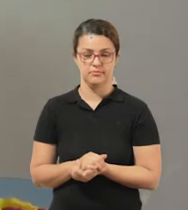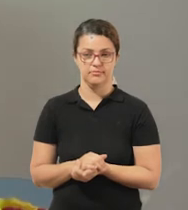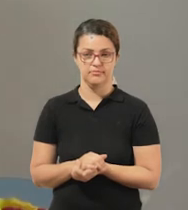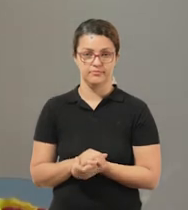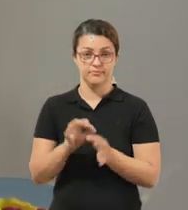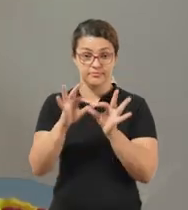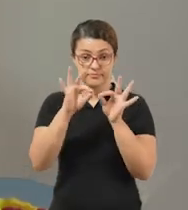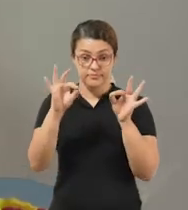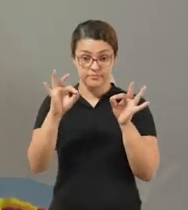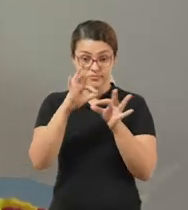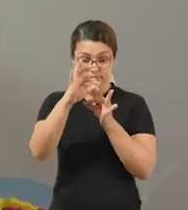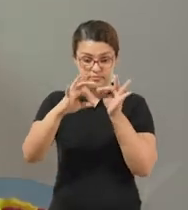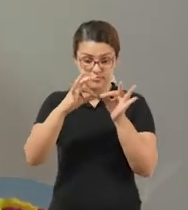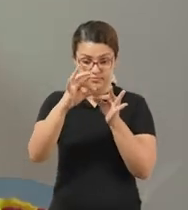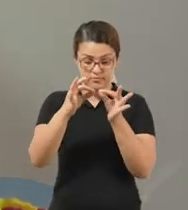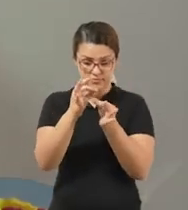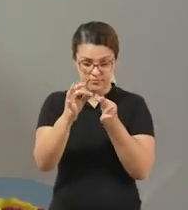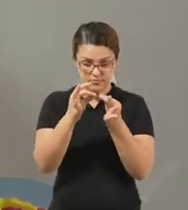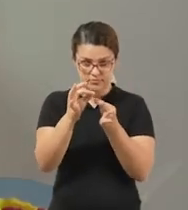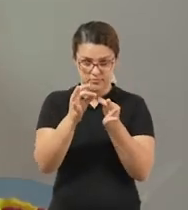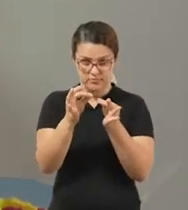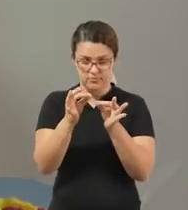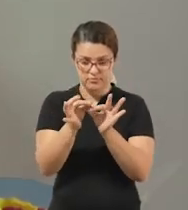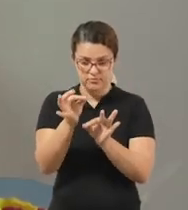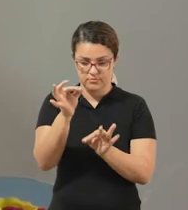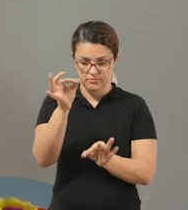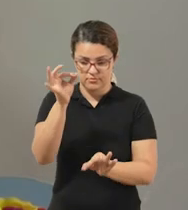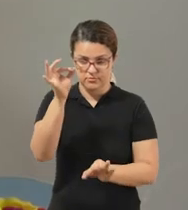E eu vou dar um nozinho com o barbante